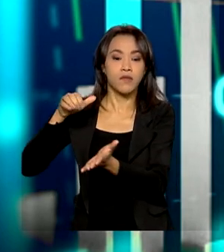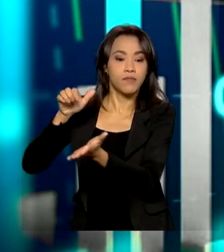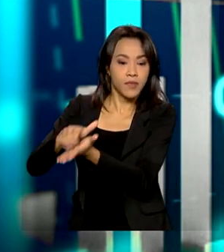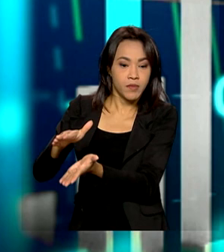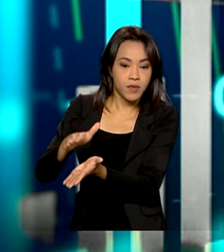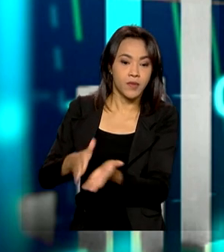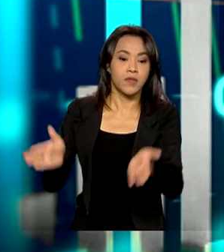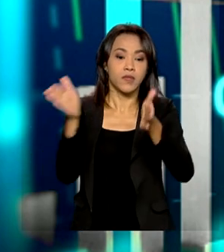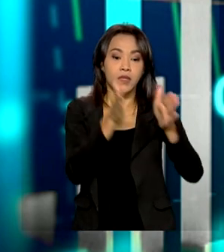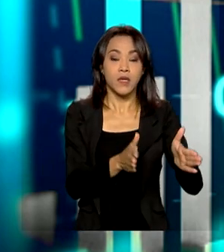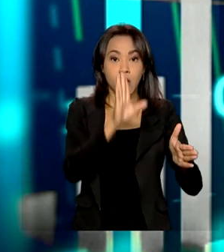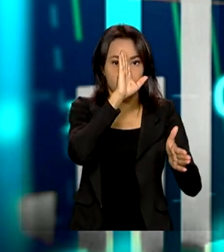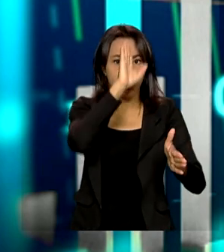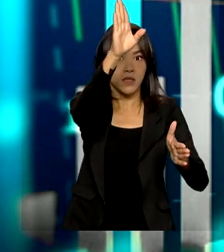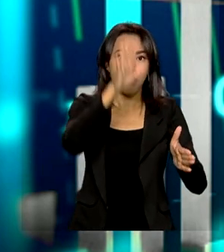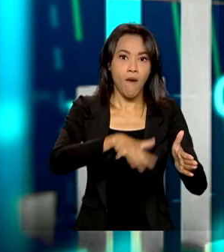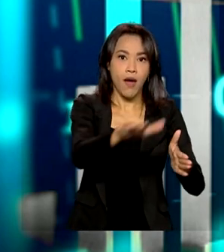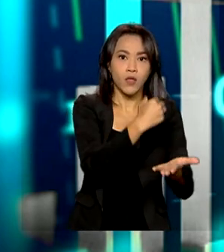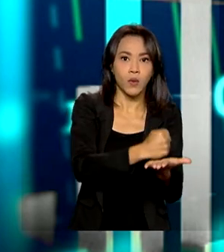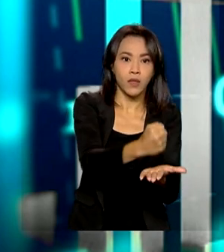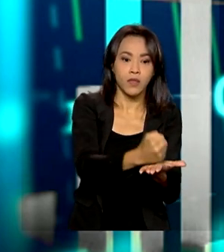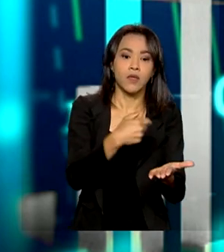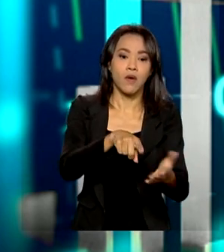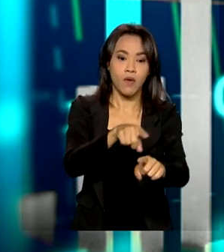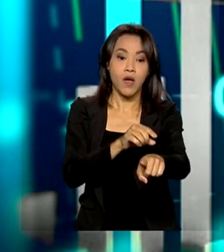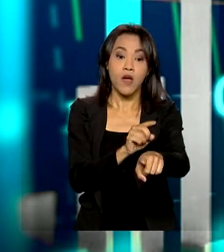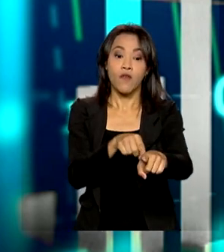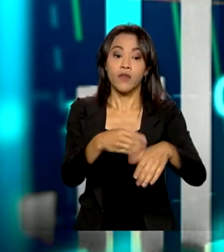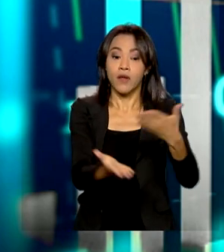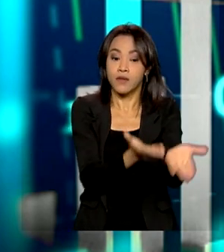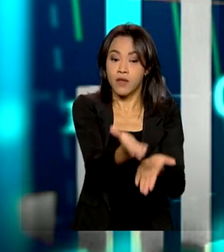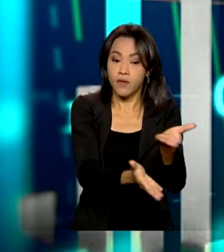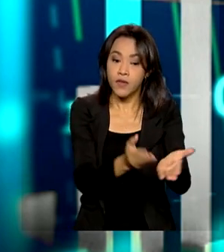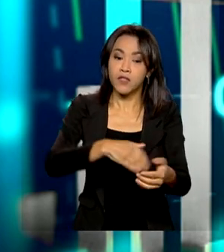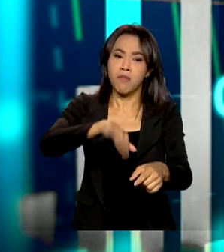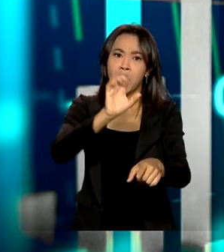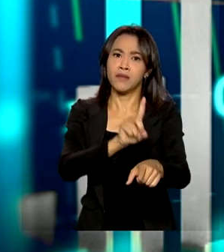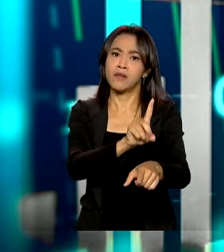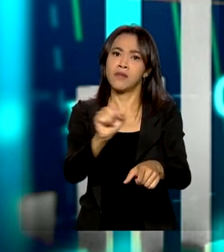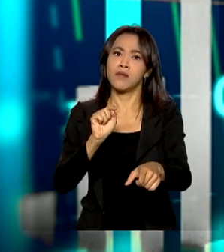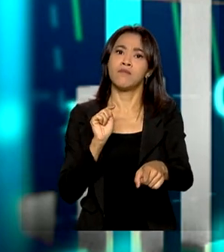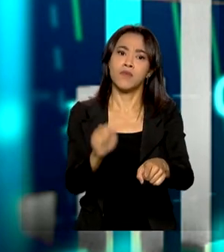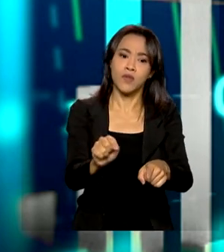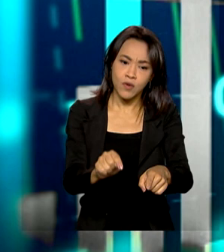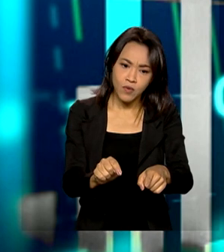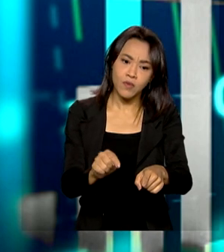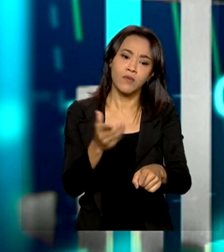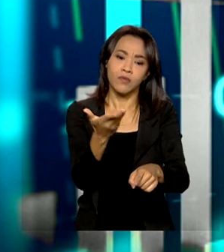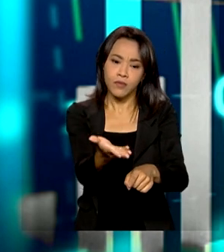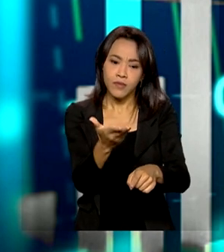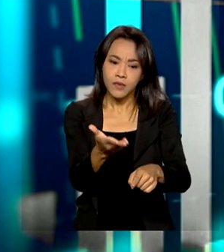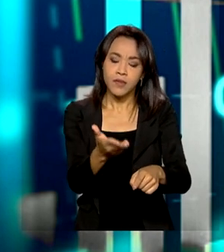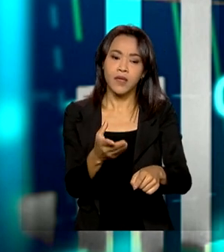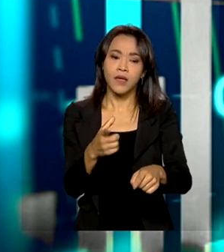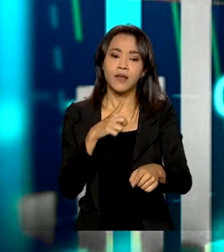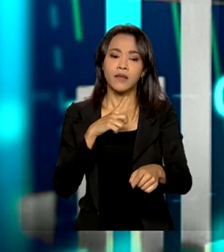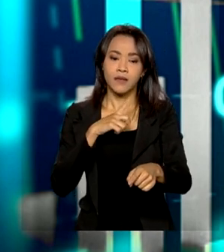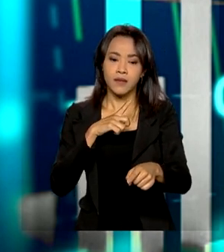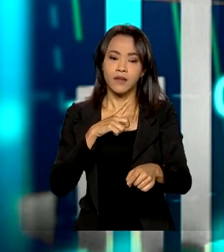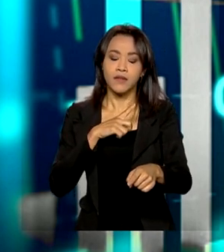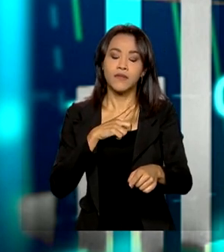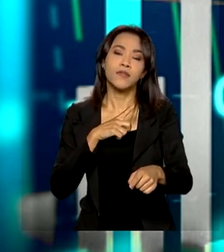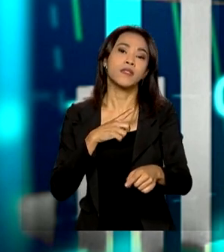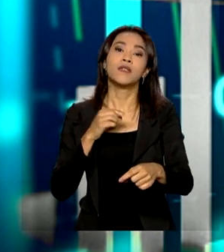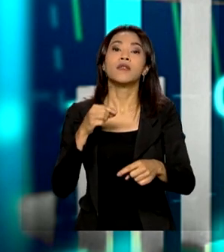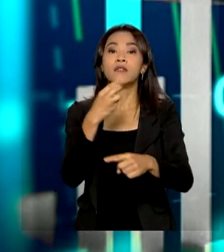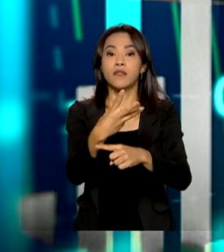destaque foi o setor de serviços, onde houve mais de 100 mil contratações, cerca de 3 quartos das contratações